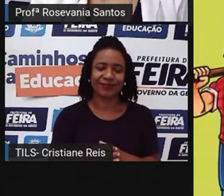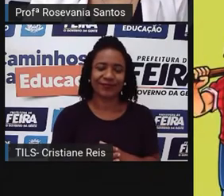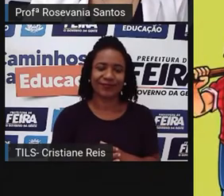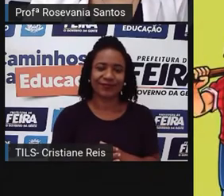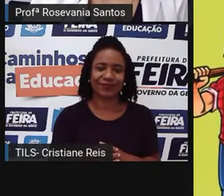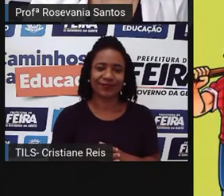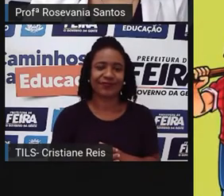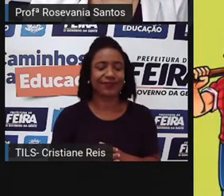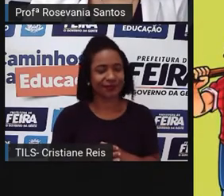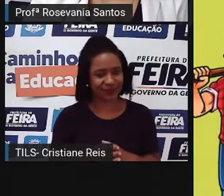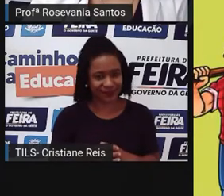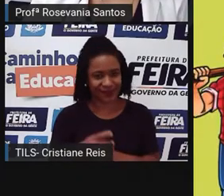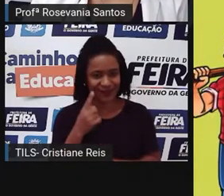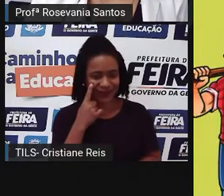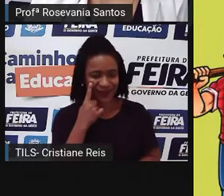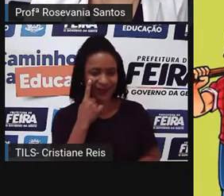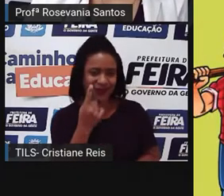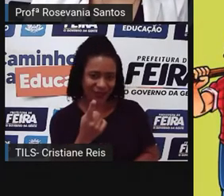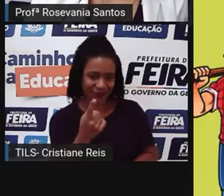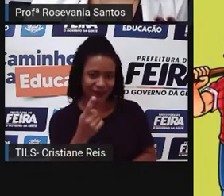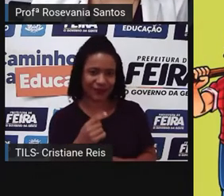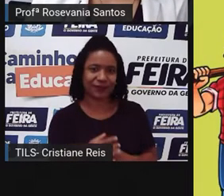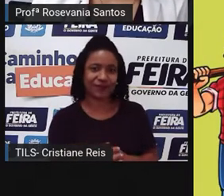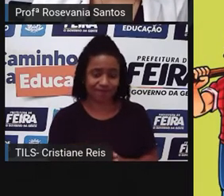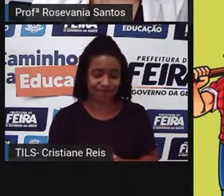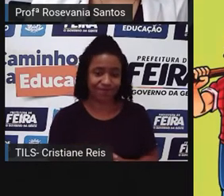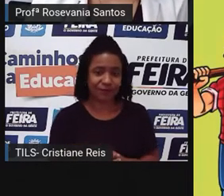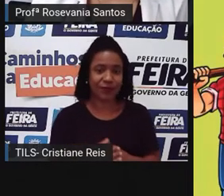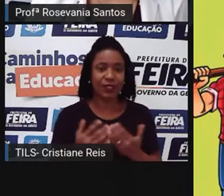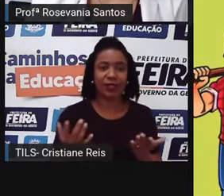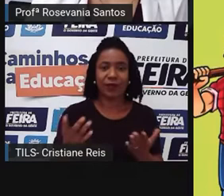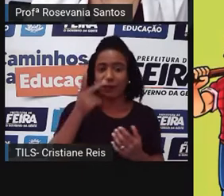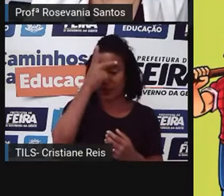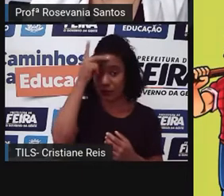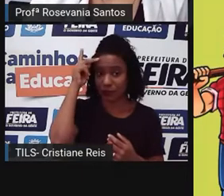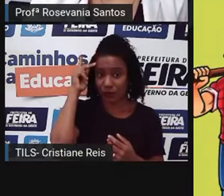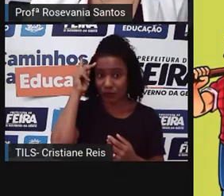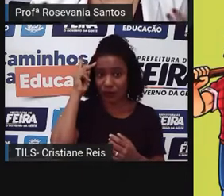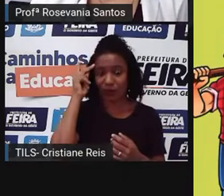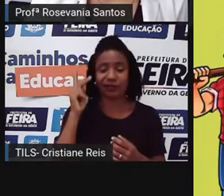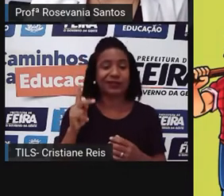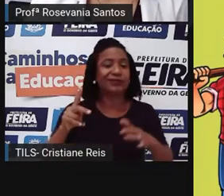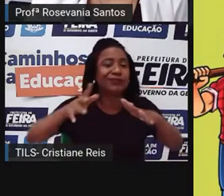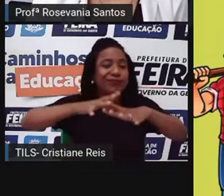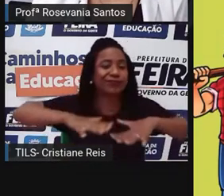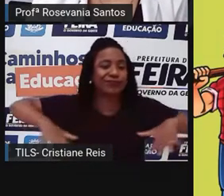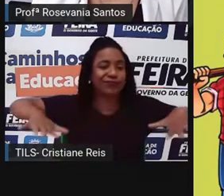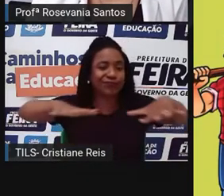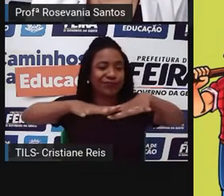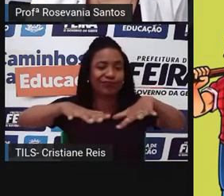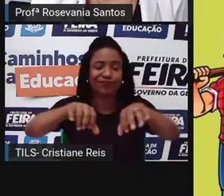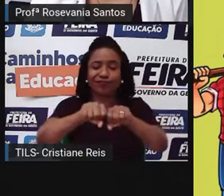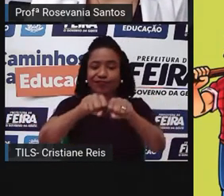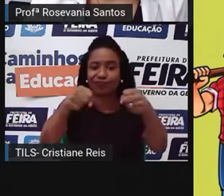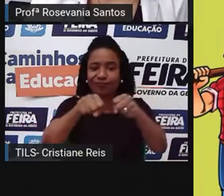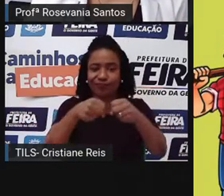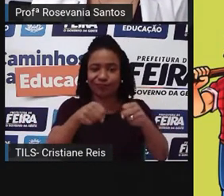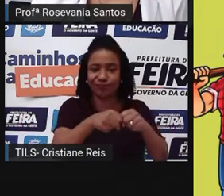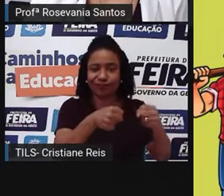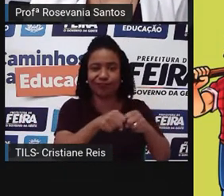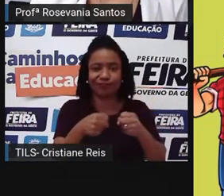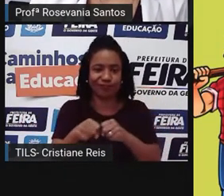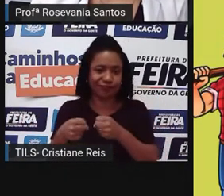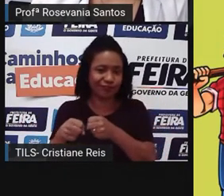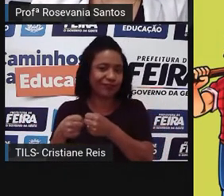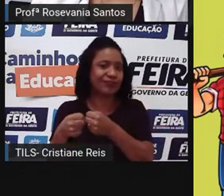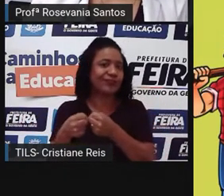Aí, como eu disse pra vocês, toda a interferência do homem no espaço, infelizmente, gera alguns tipos de impactos.